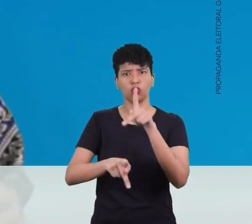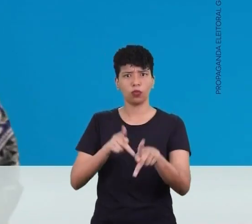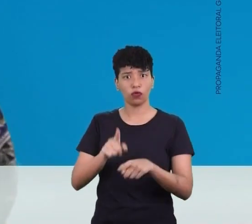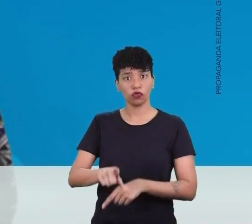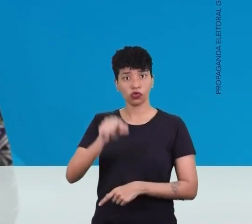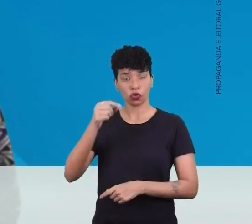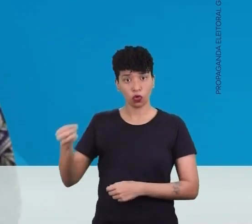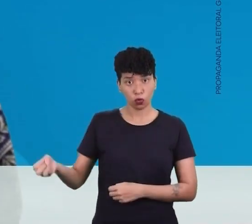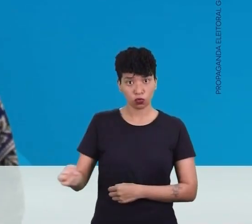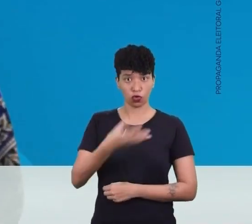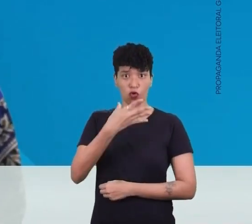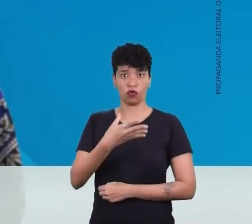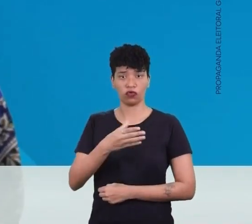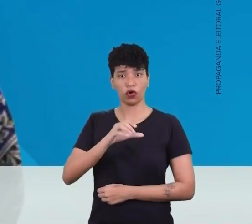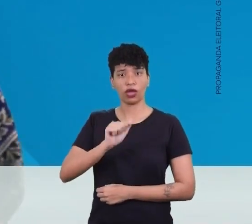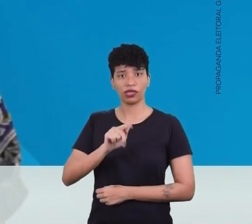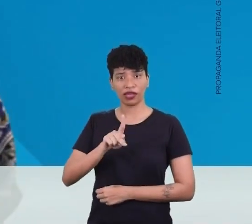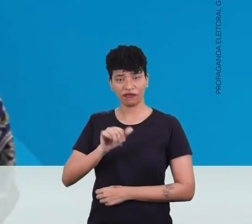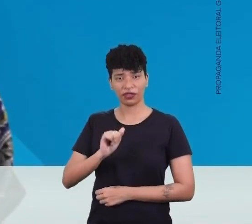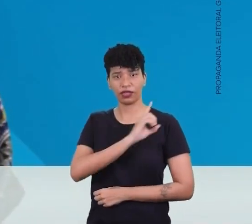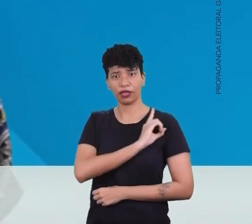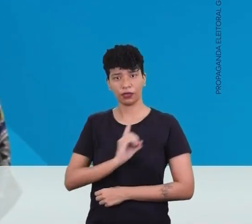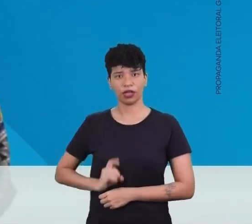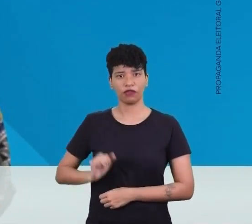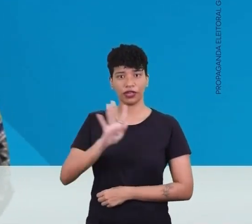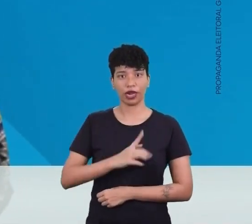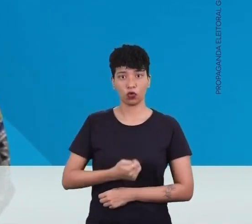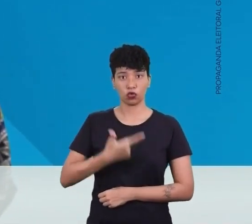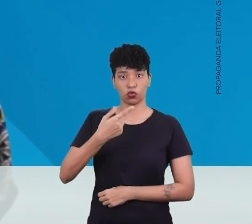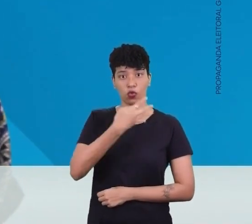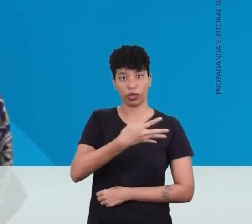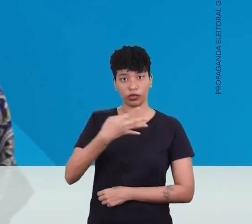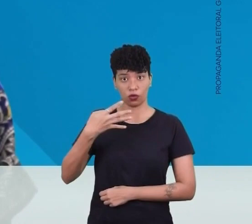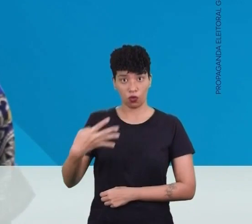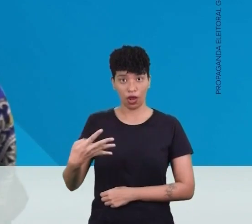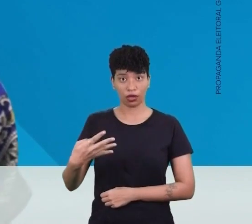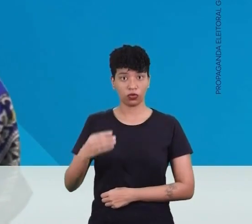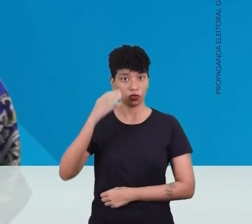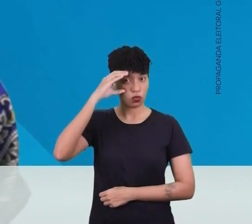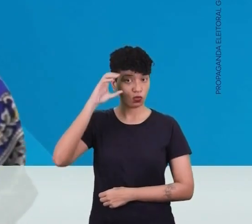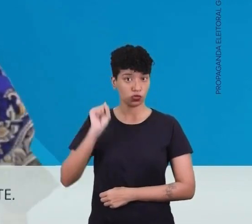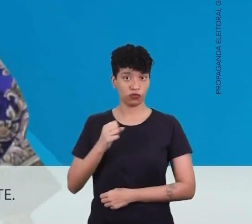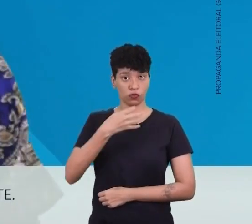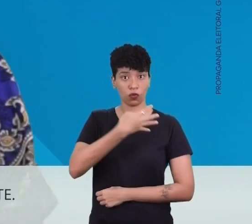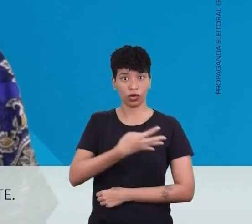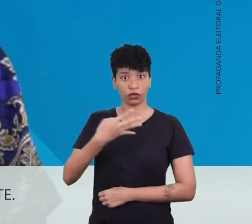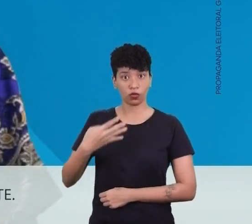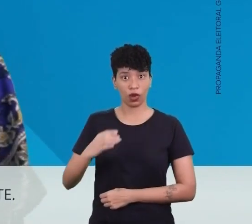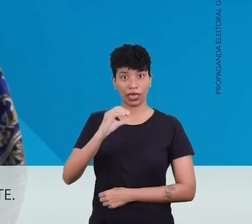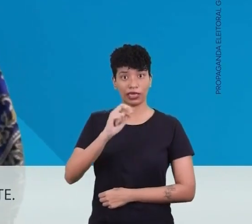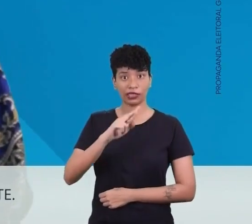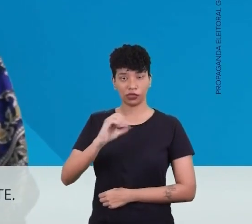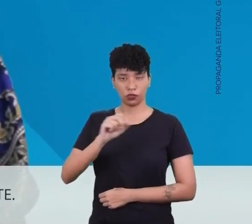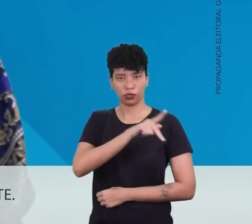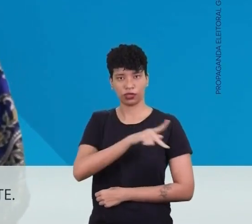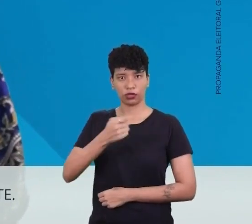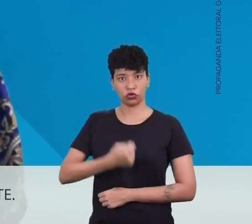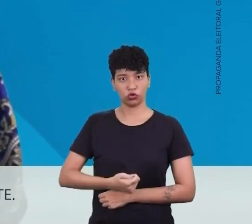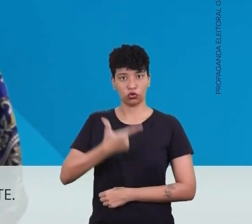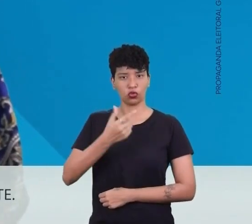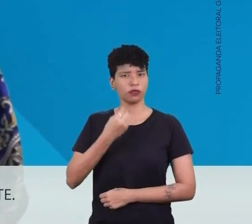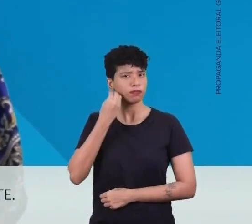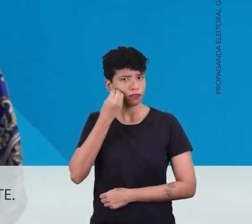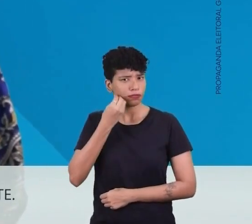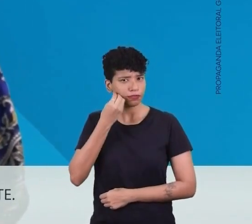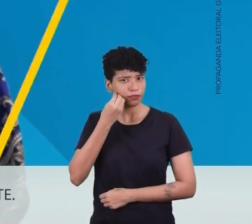dinheiro do povo. Vamos eleger os novos? Safira Bengel, deputada federal 1244, Silvio 44, Ciro